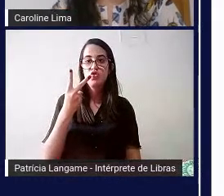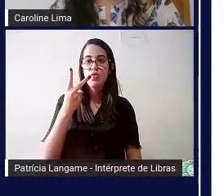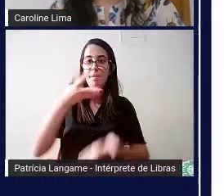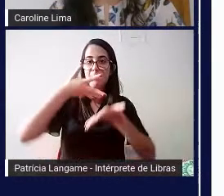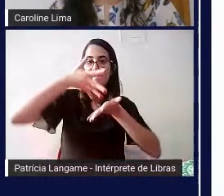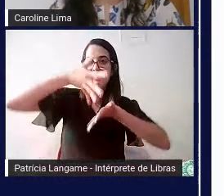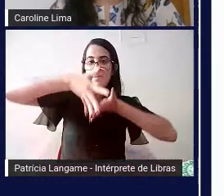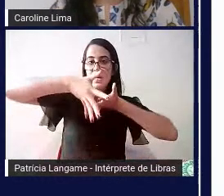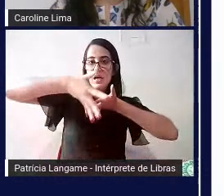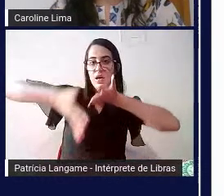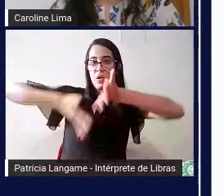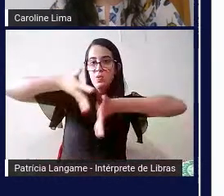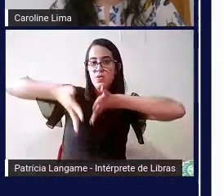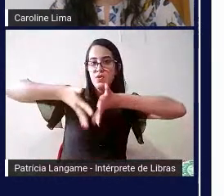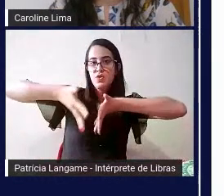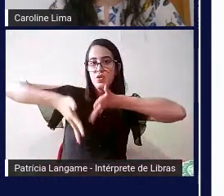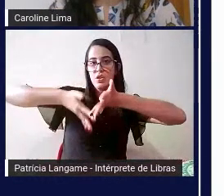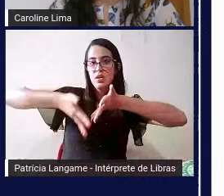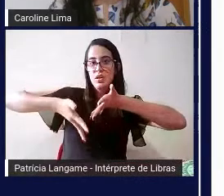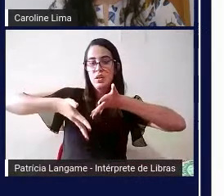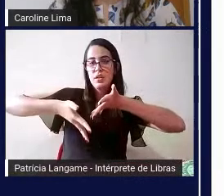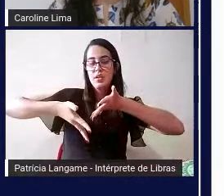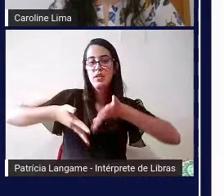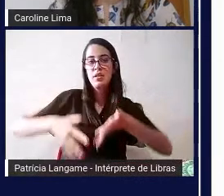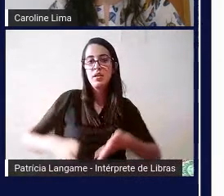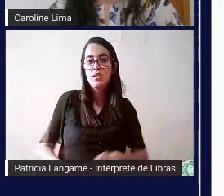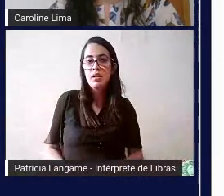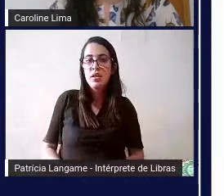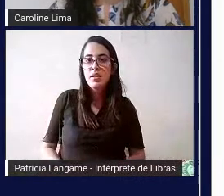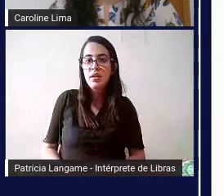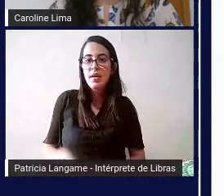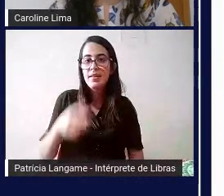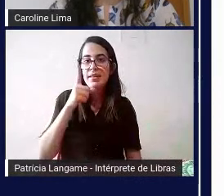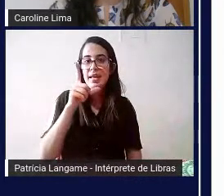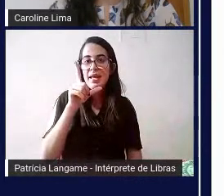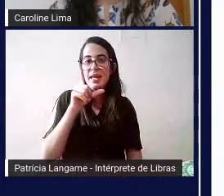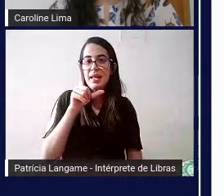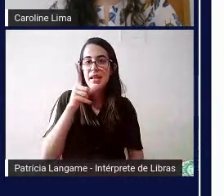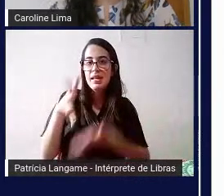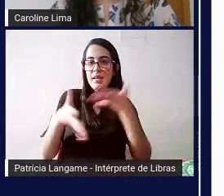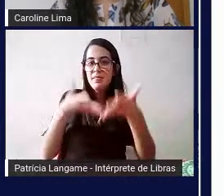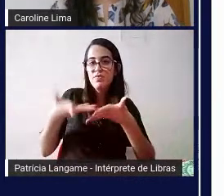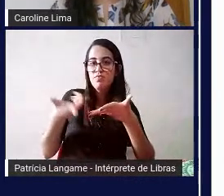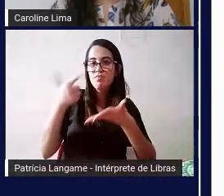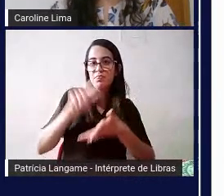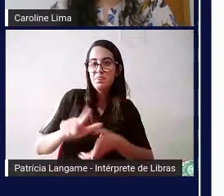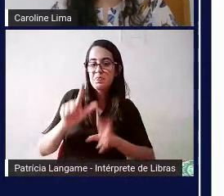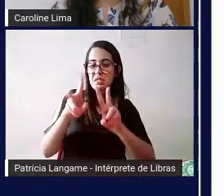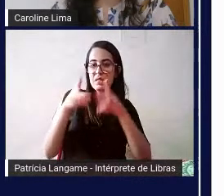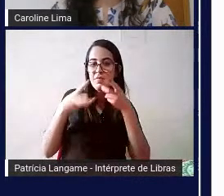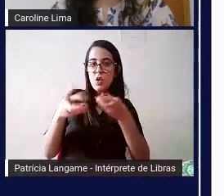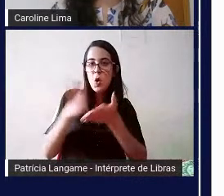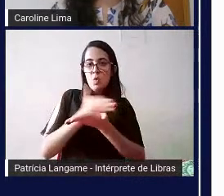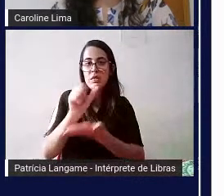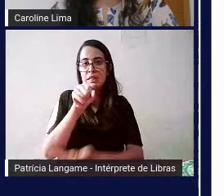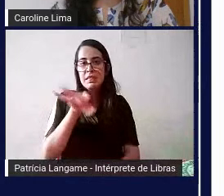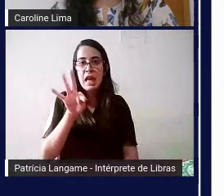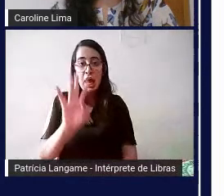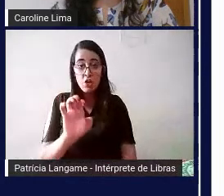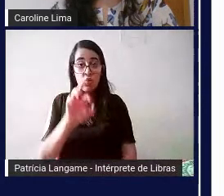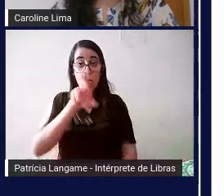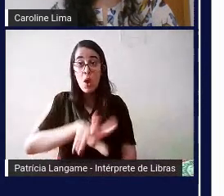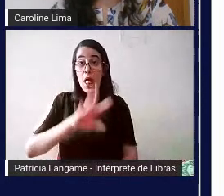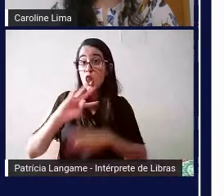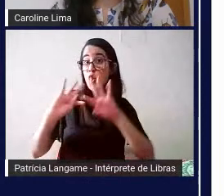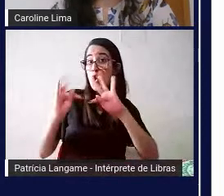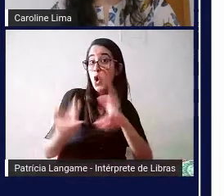recurso aqui se chama Vlibras alguns de vocês já devem ter percebido em alguns sites não são em todos os sites que